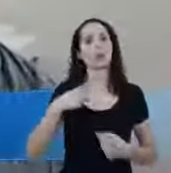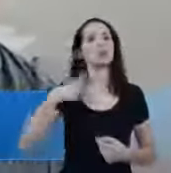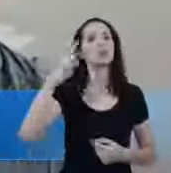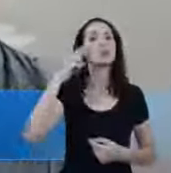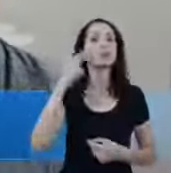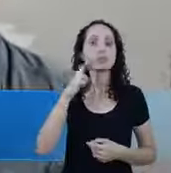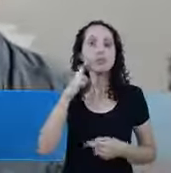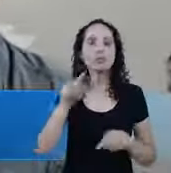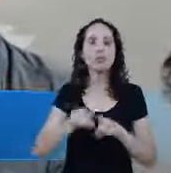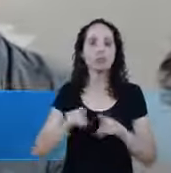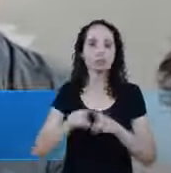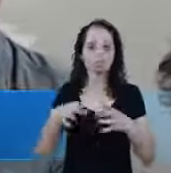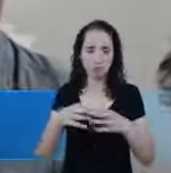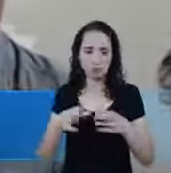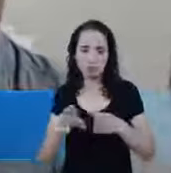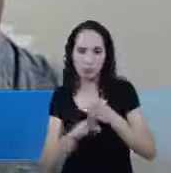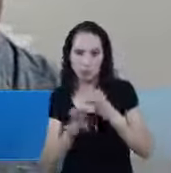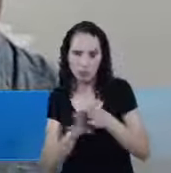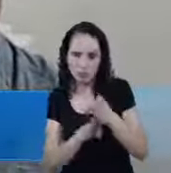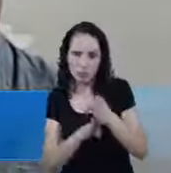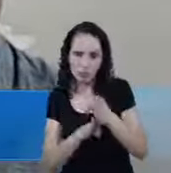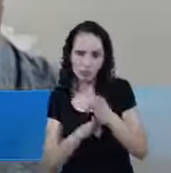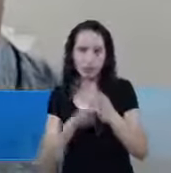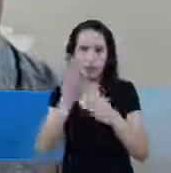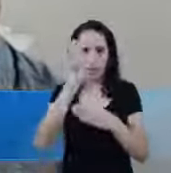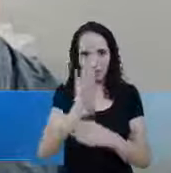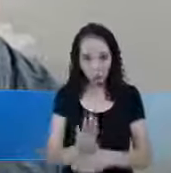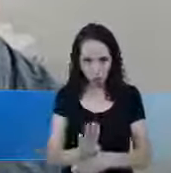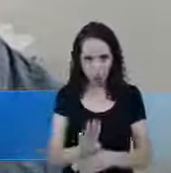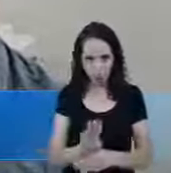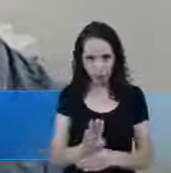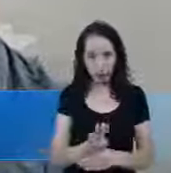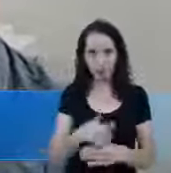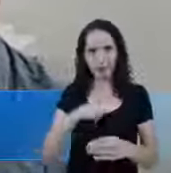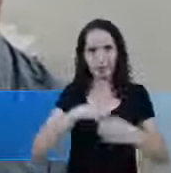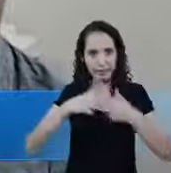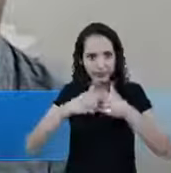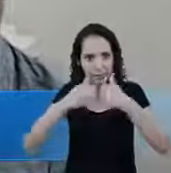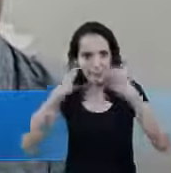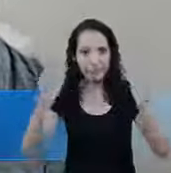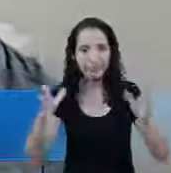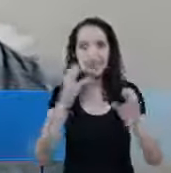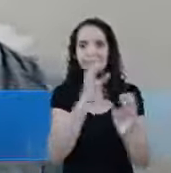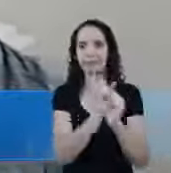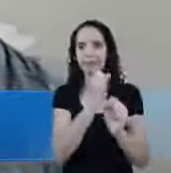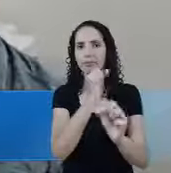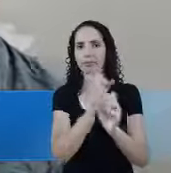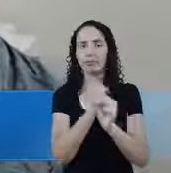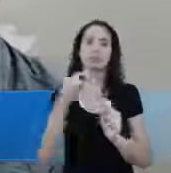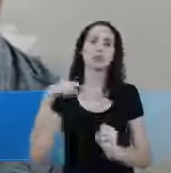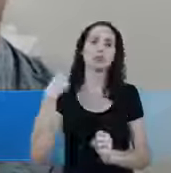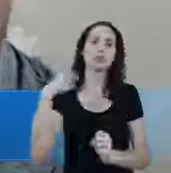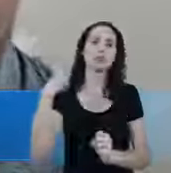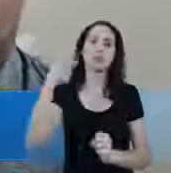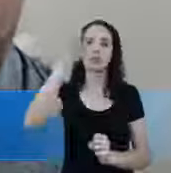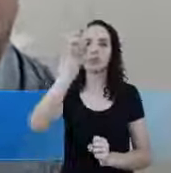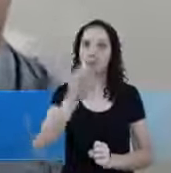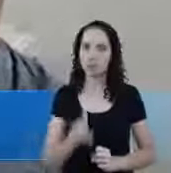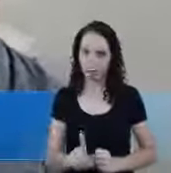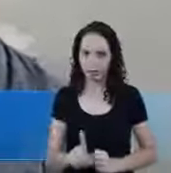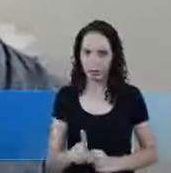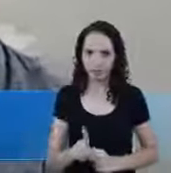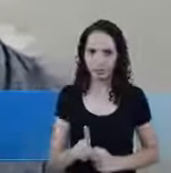Conselho de Pastores O acesso à questão contábil A questão de direito De políticas